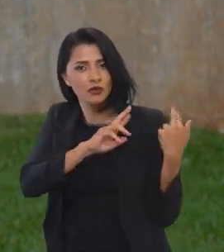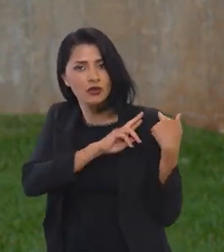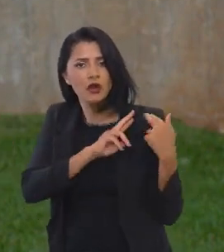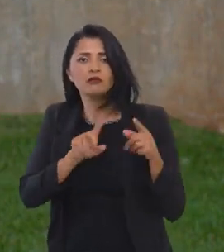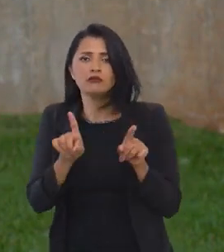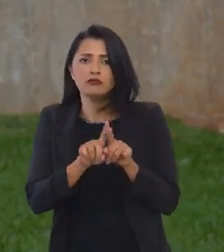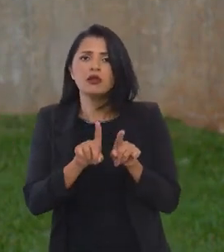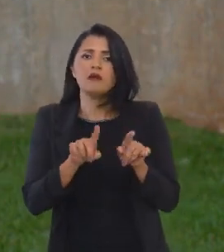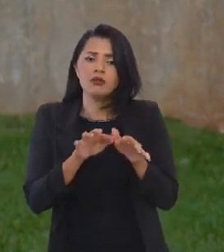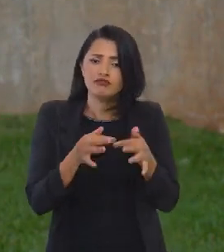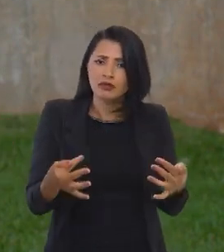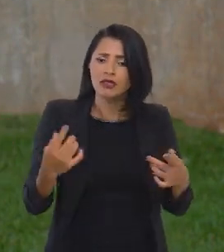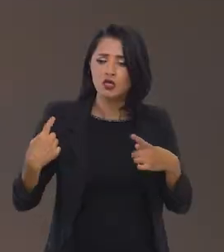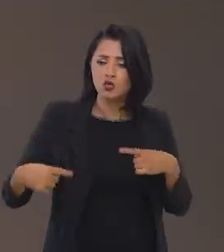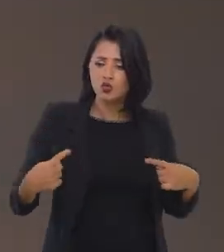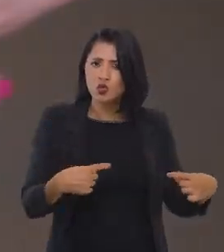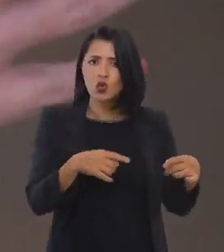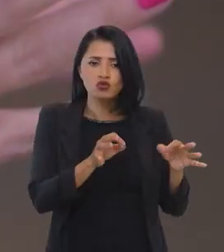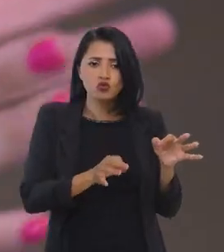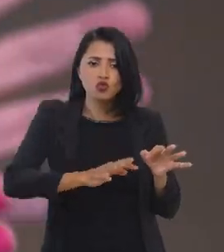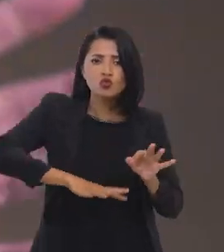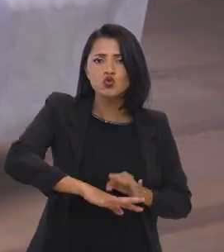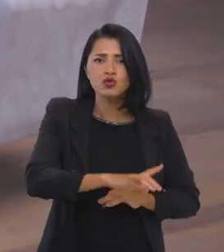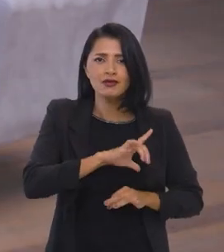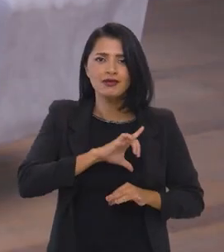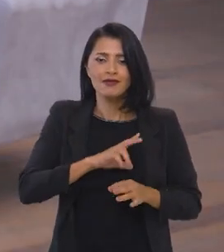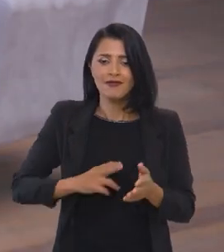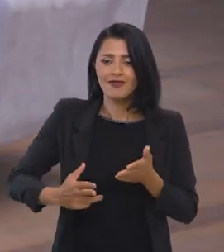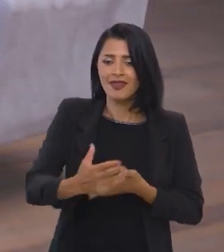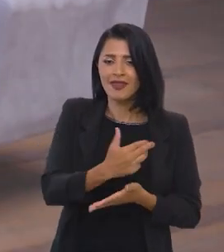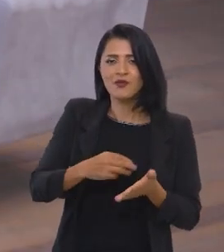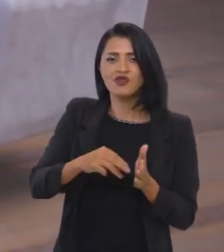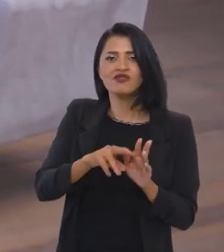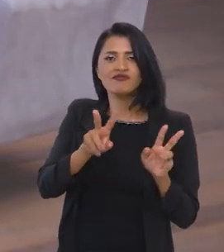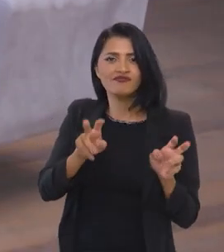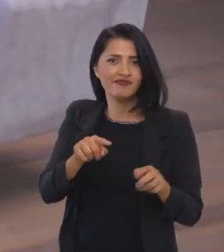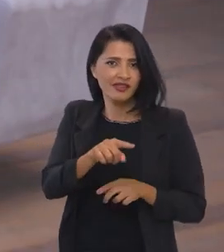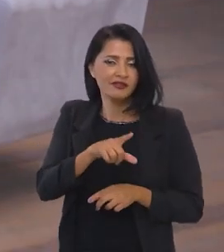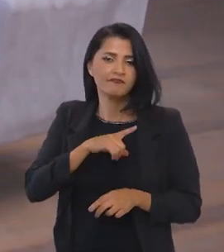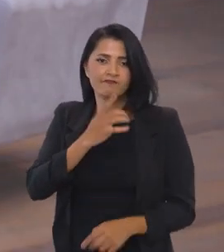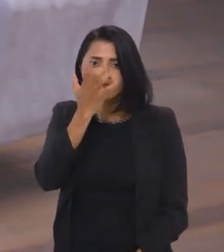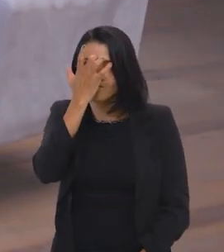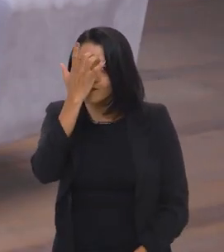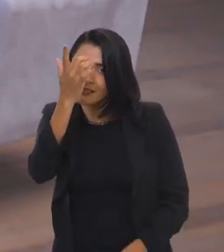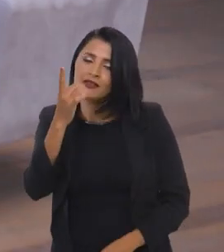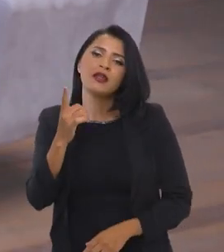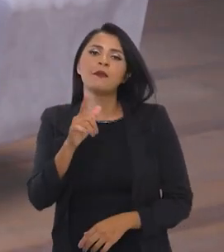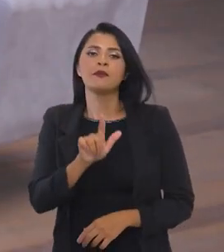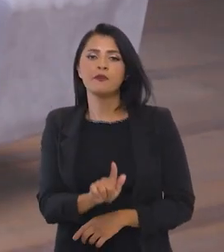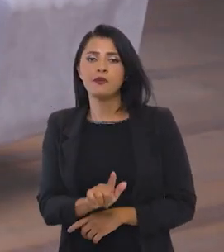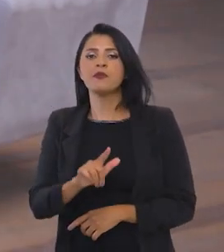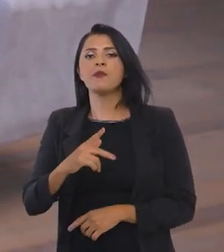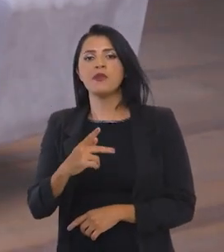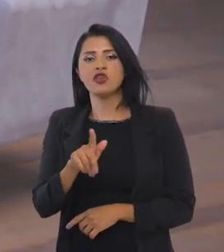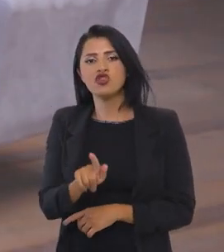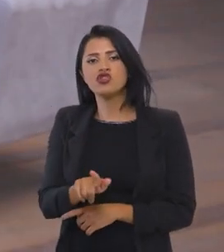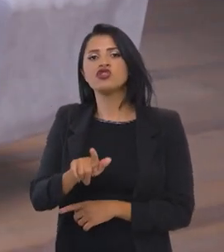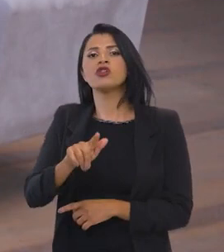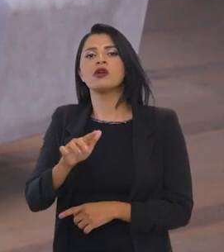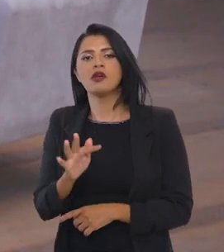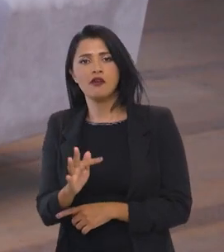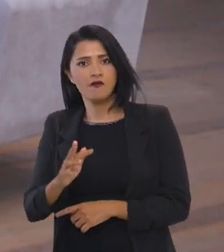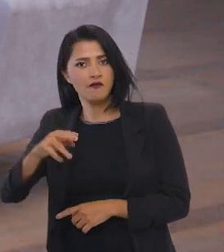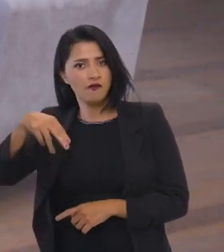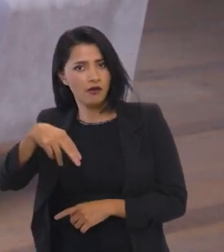mas também simplificar essas discussões jurídicas na tributação. Facilita para a Procuradoria-Geral da